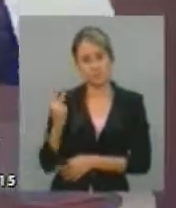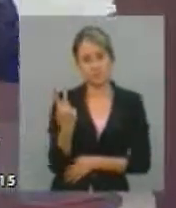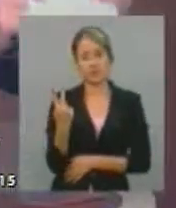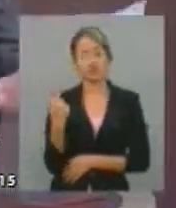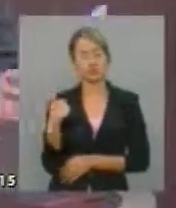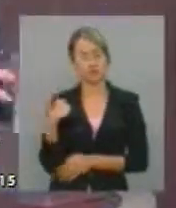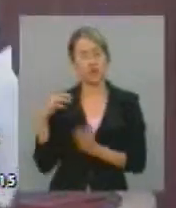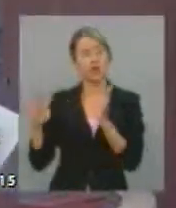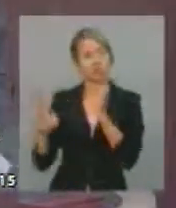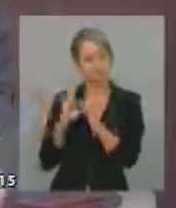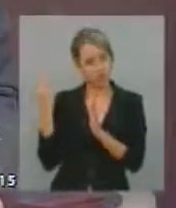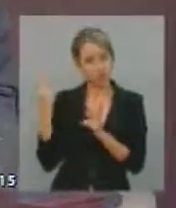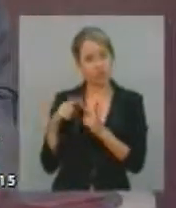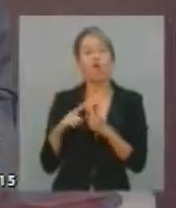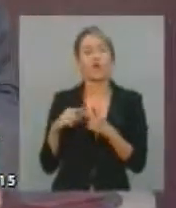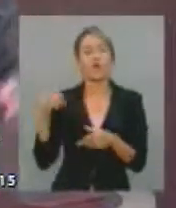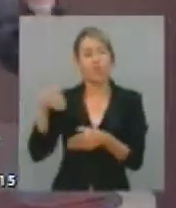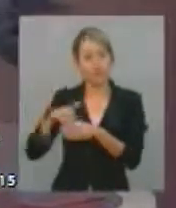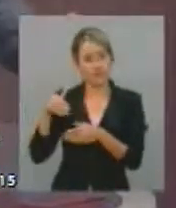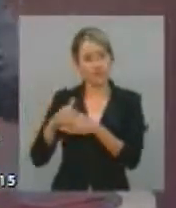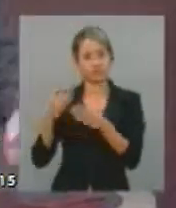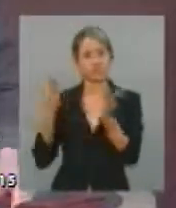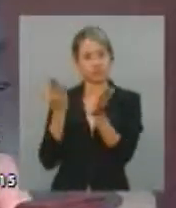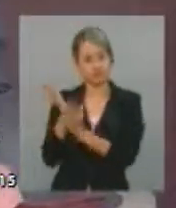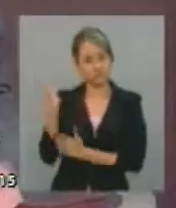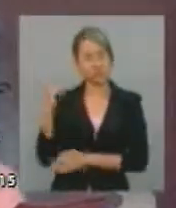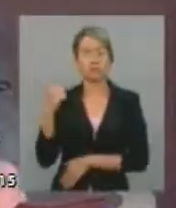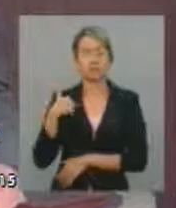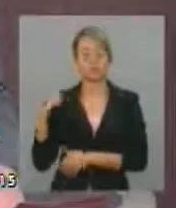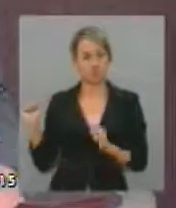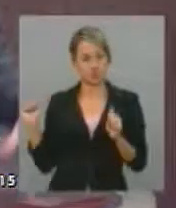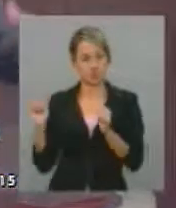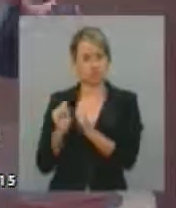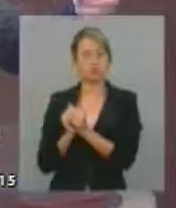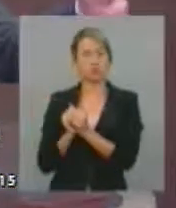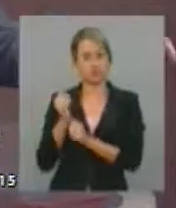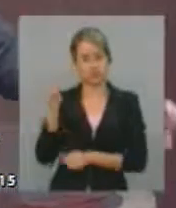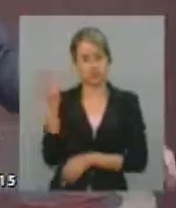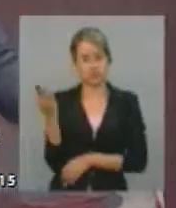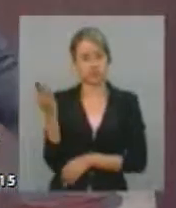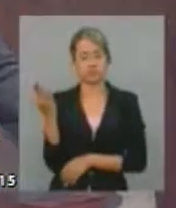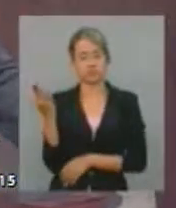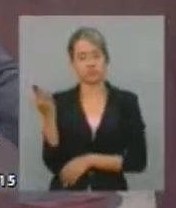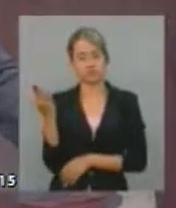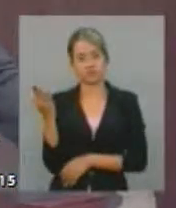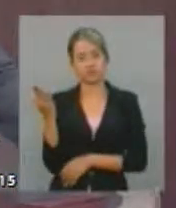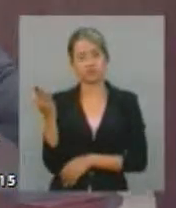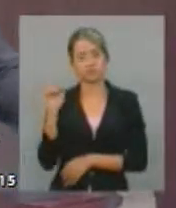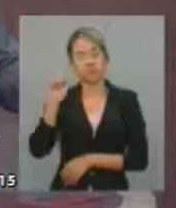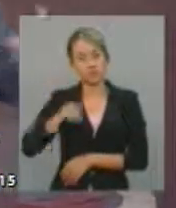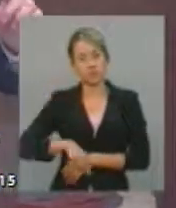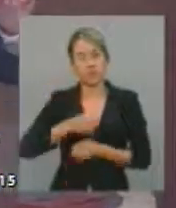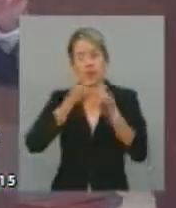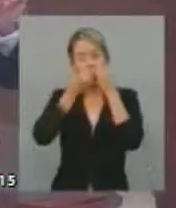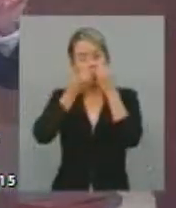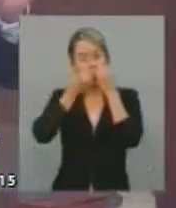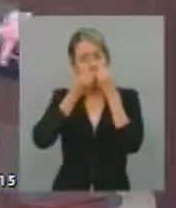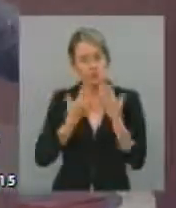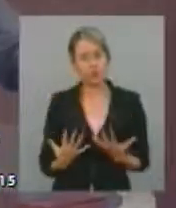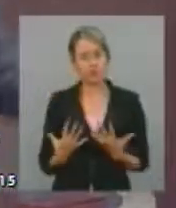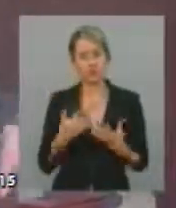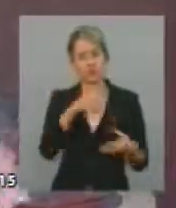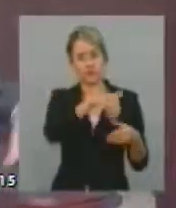apoio, votarei favoravelmente, estarei com ela juntos aqui, quero uma boa delegação, porque